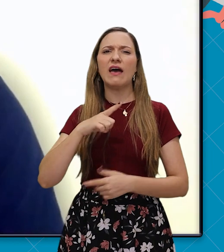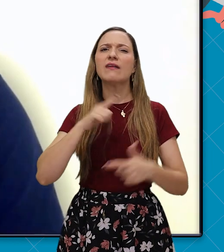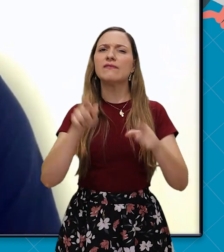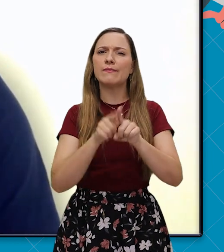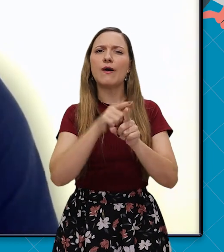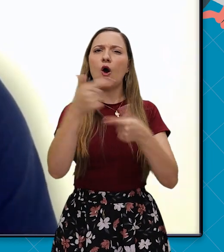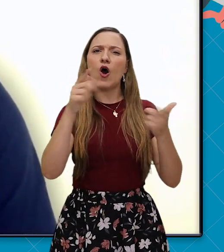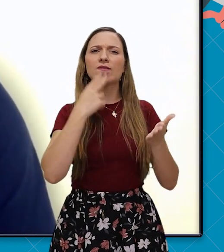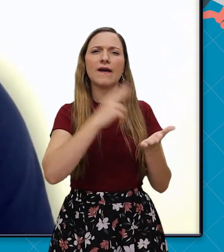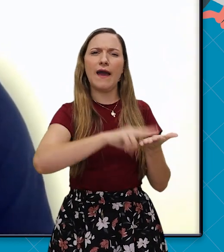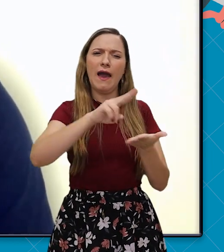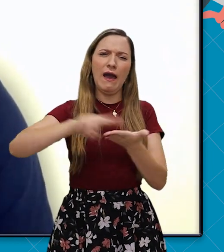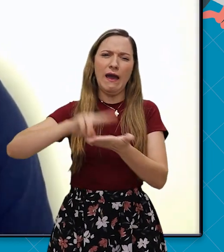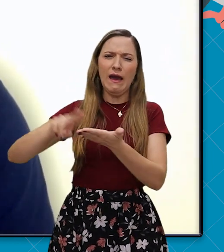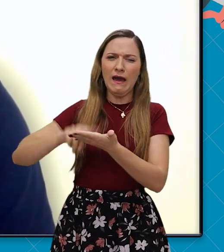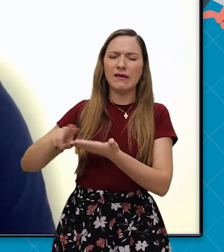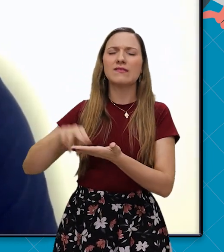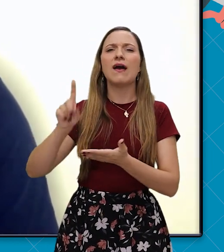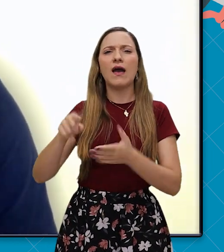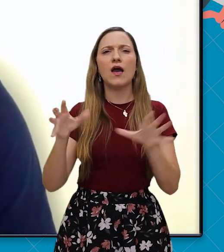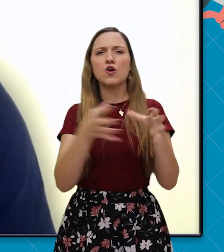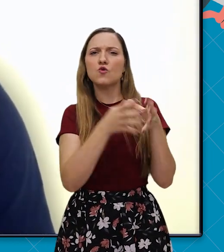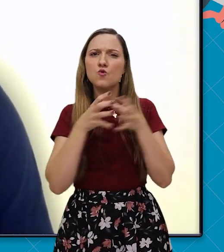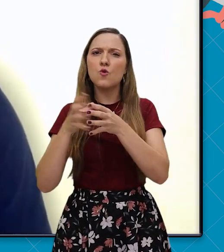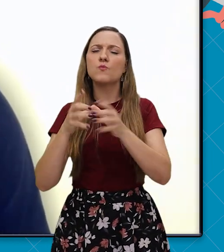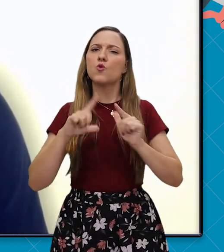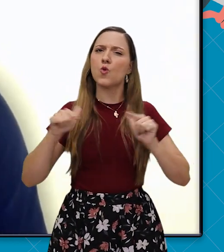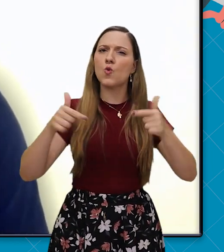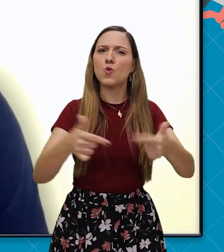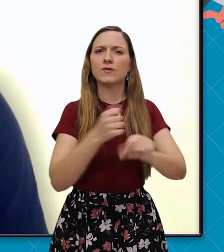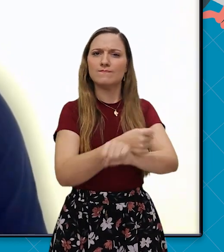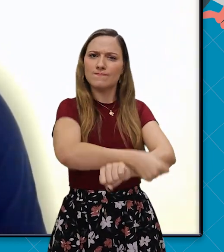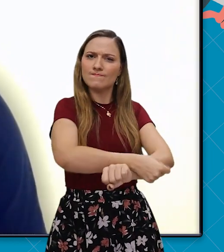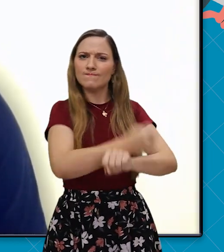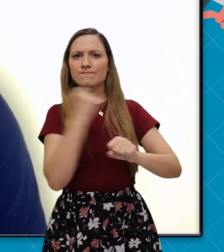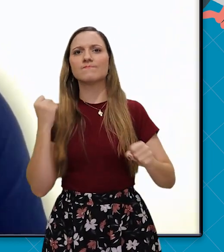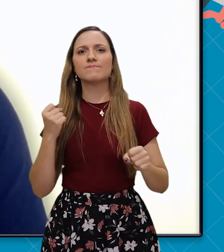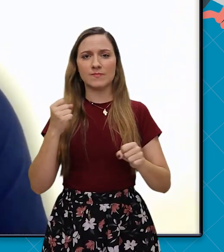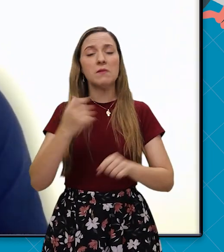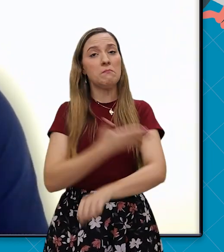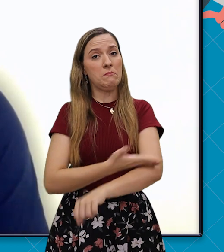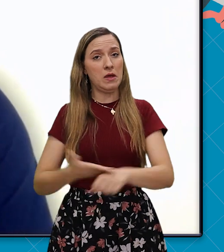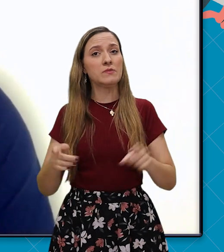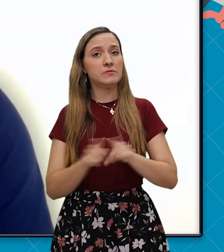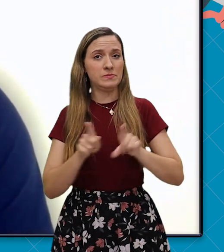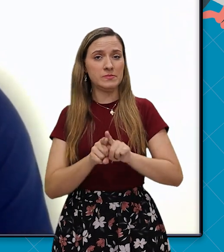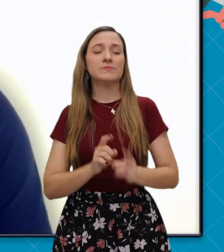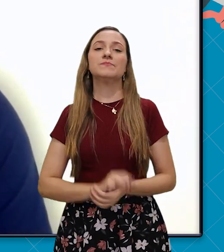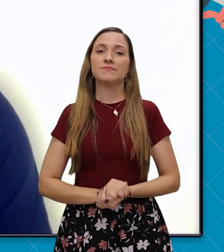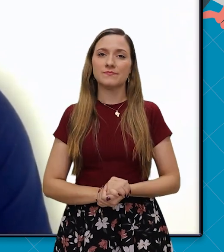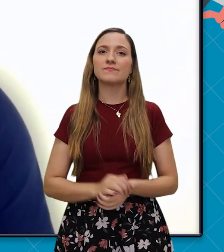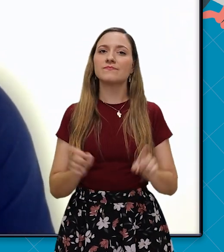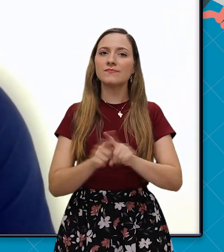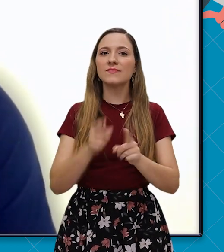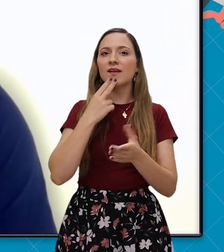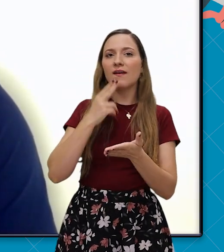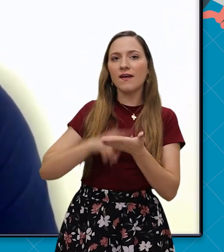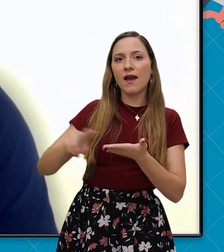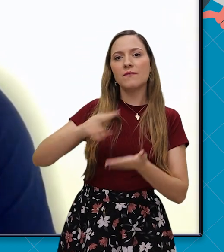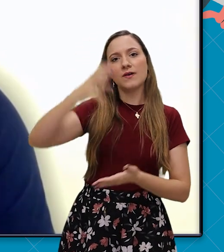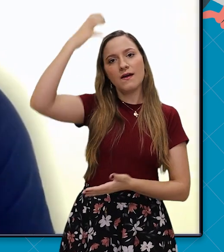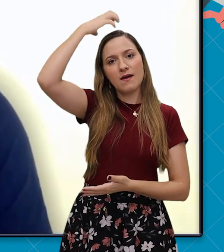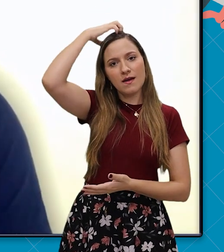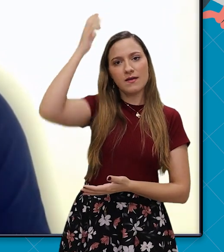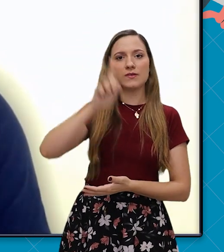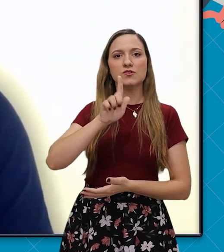E ainda mandaram cartas para vários membros abolicionistas brancos. Eles também escreveram cartas para o